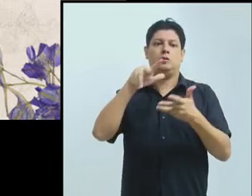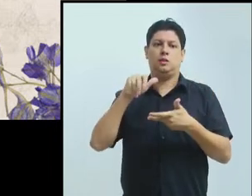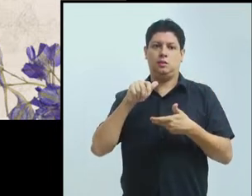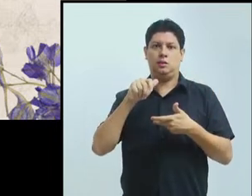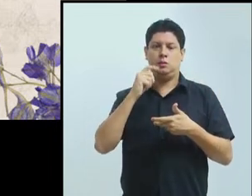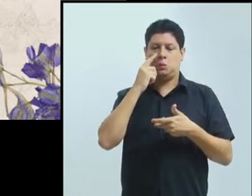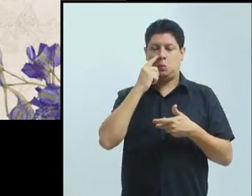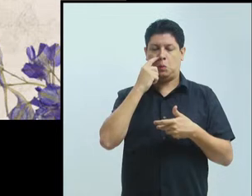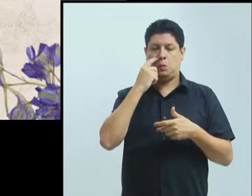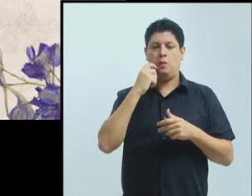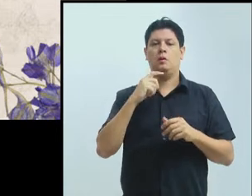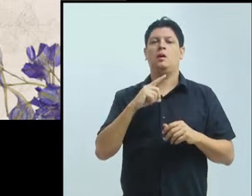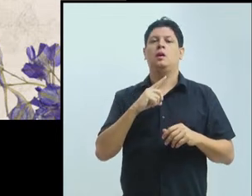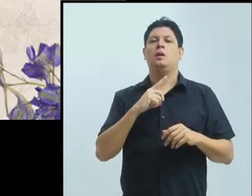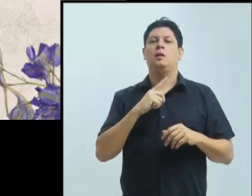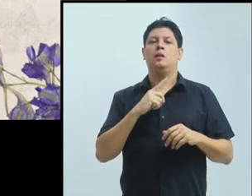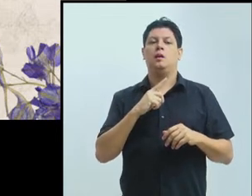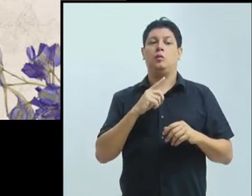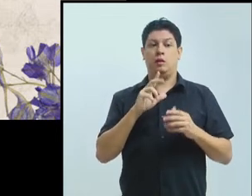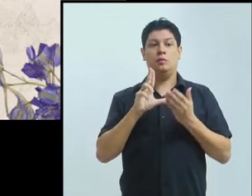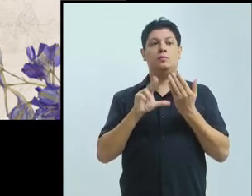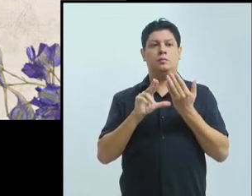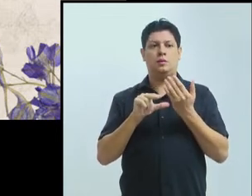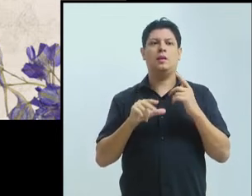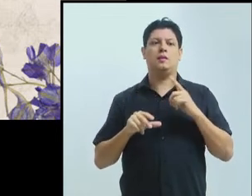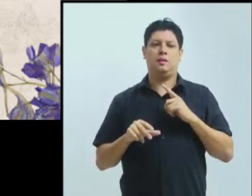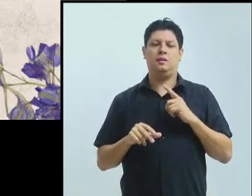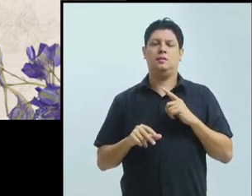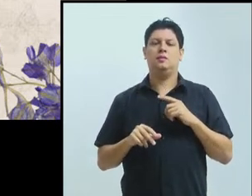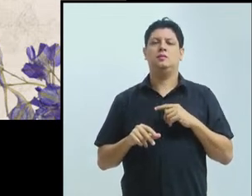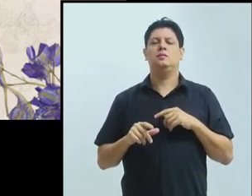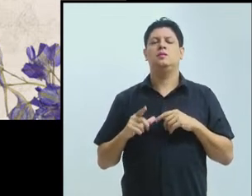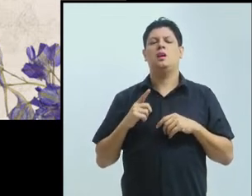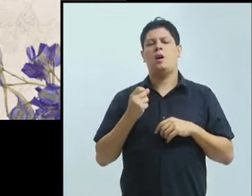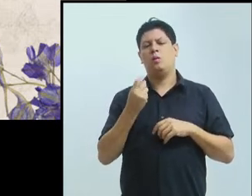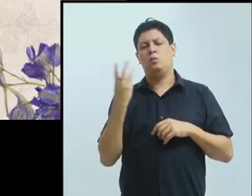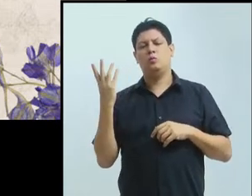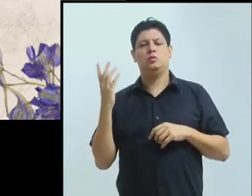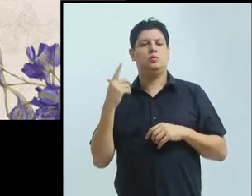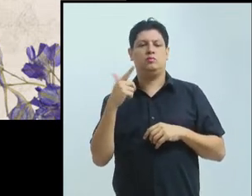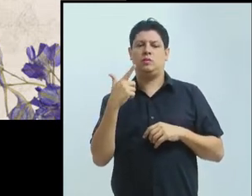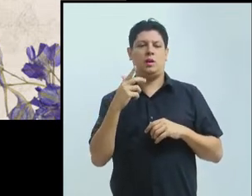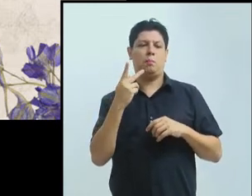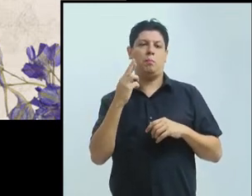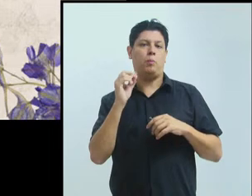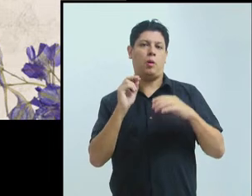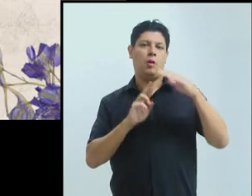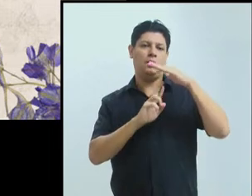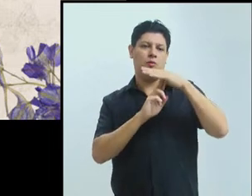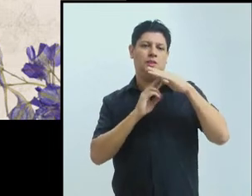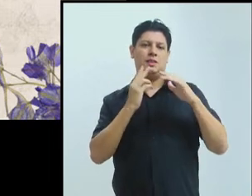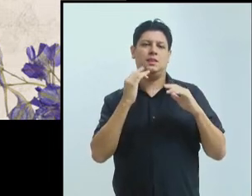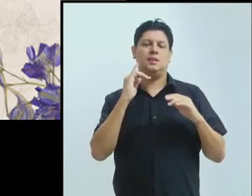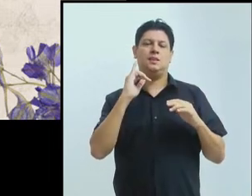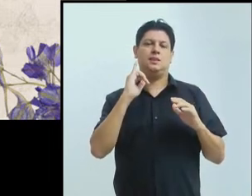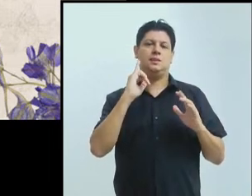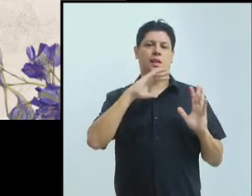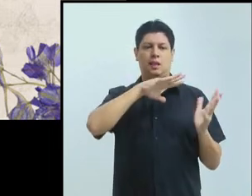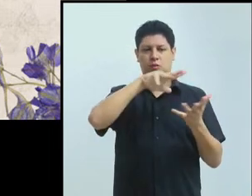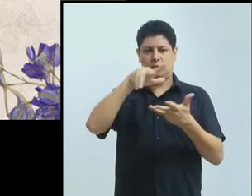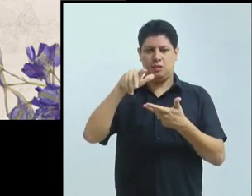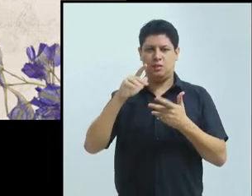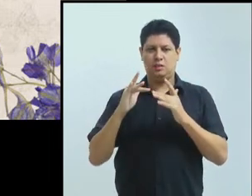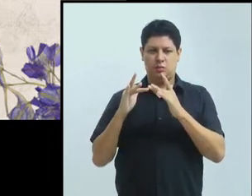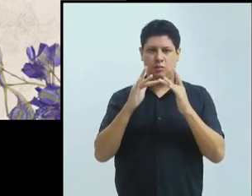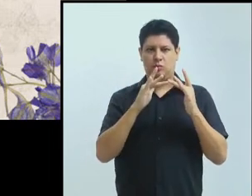algumas têm escritório, outras têm coordenação, outras têm assessoria,